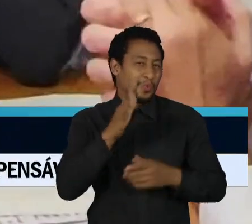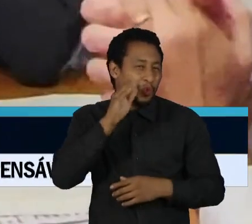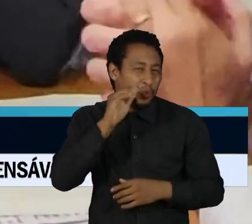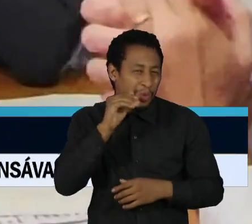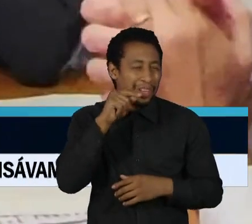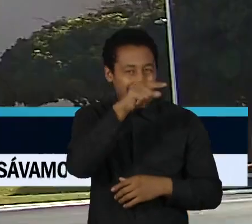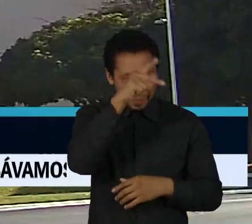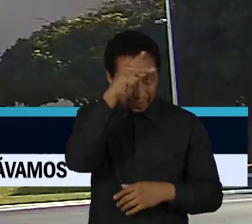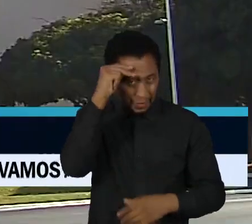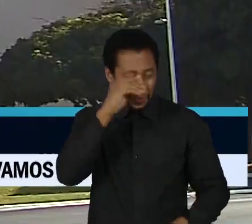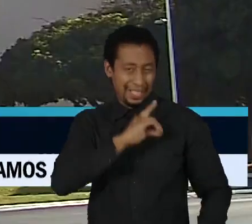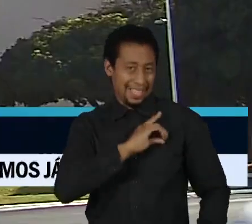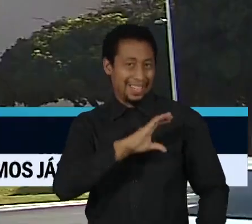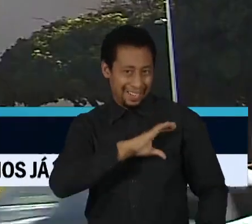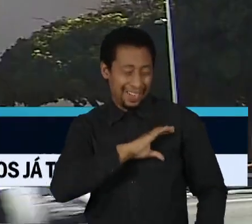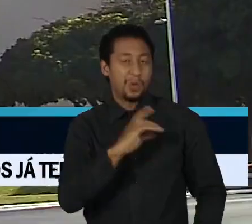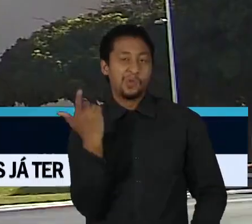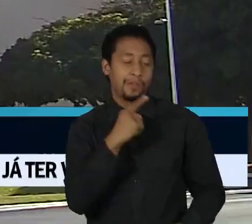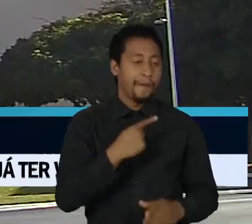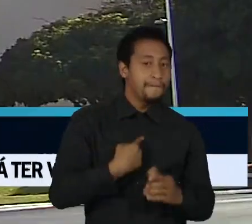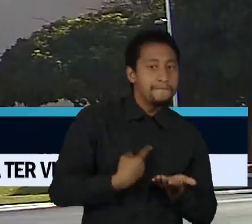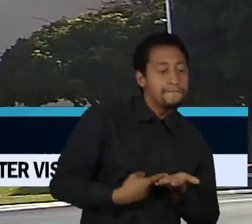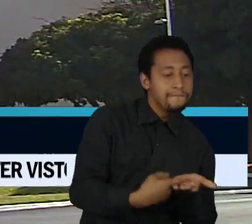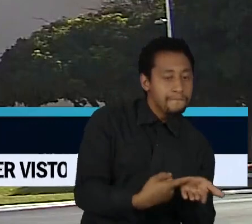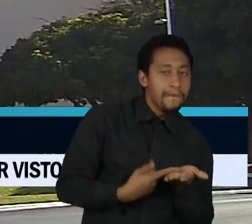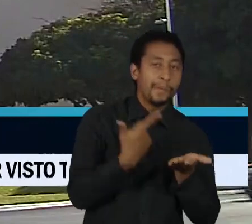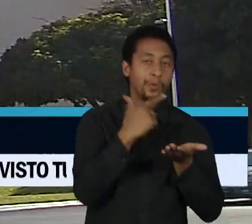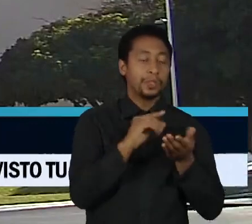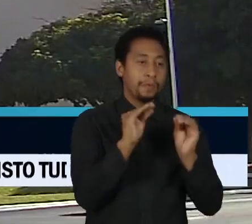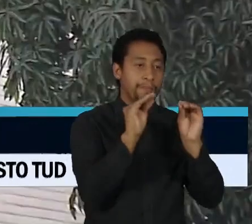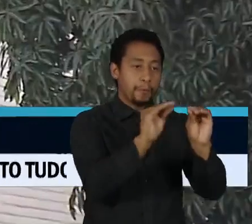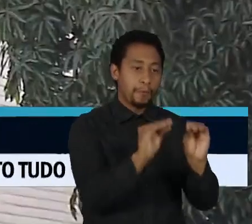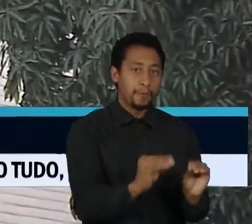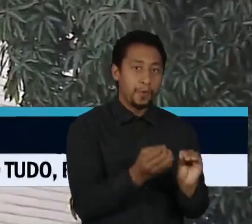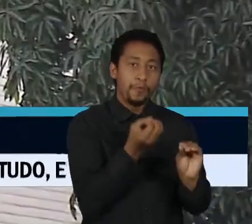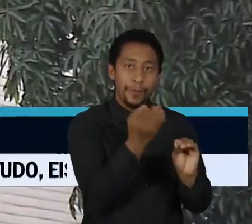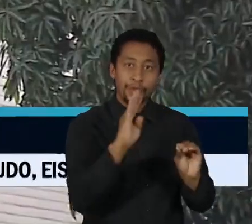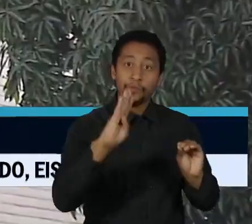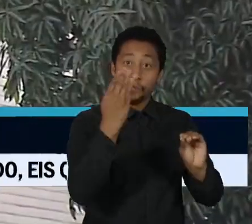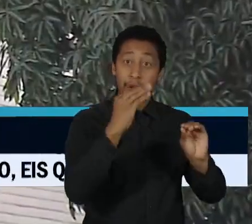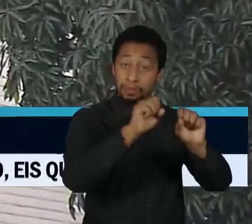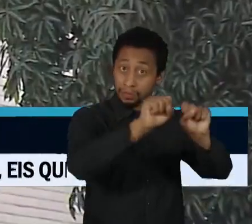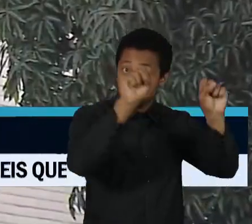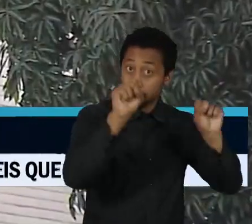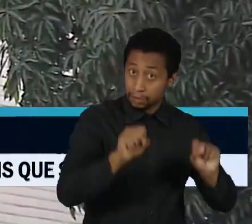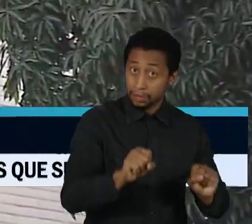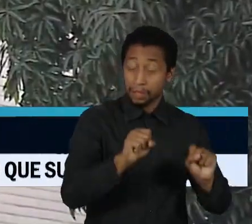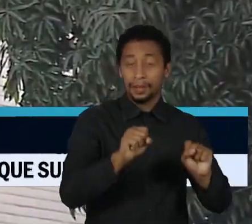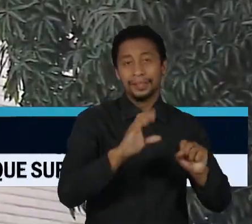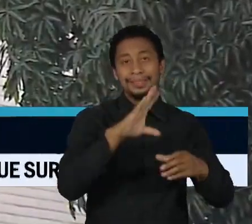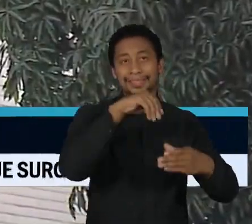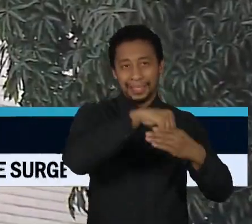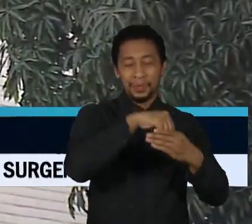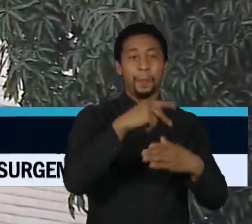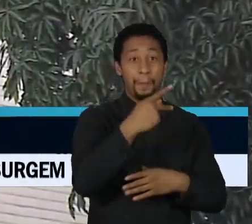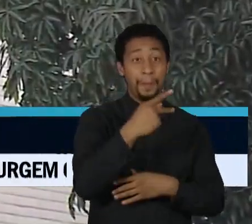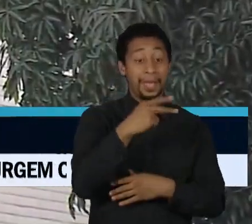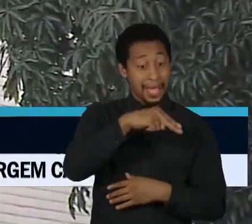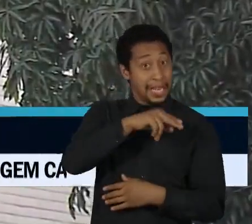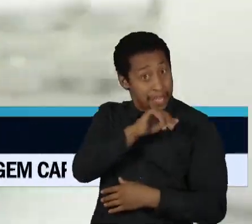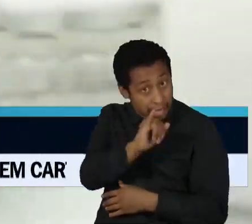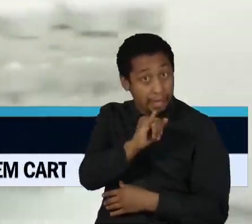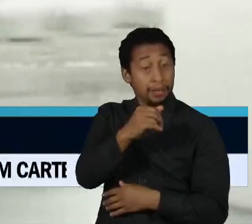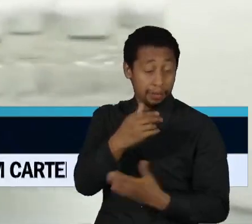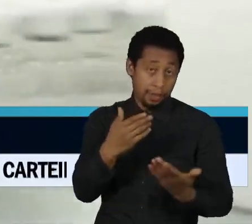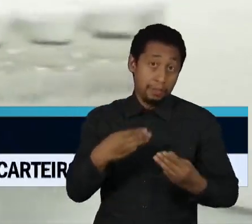Duque de Caxias para inserir dados falsos no sistema de informação do Programa Nacional de Imunizações do Ministério da